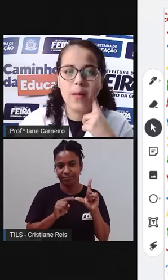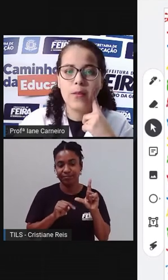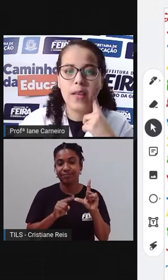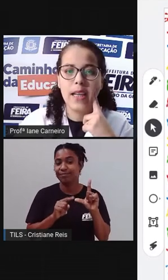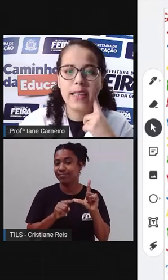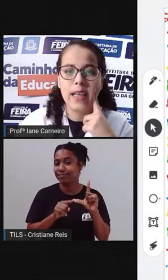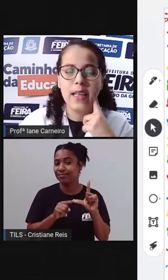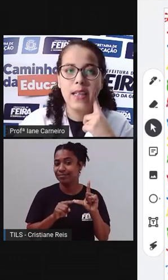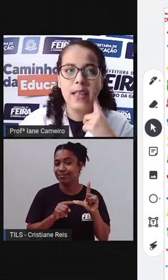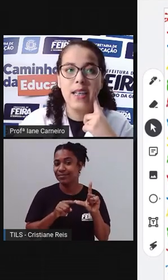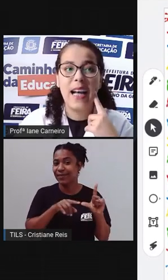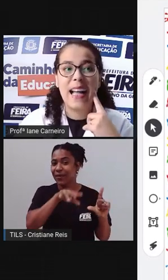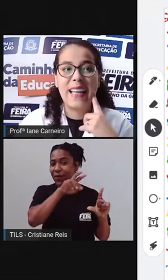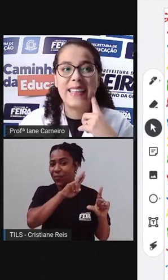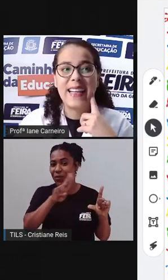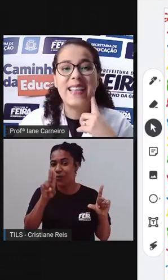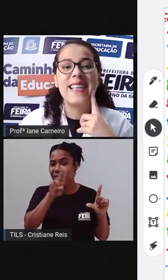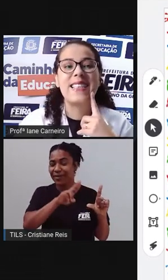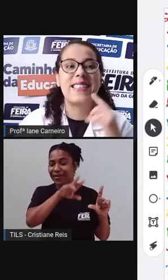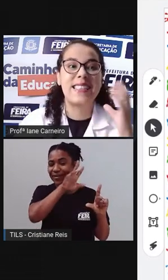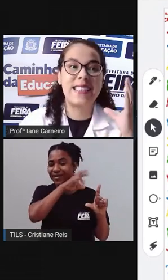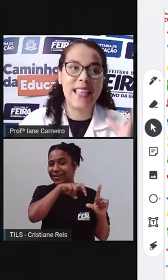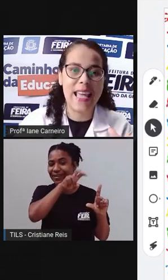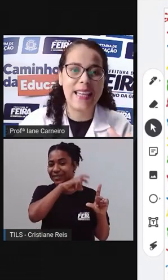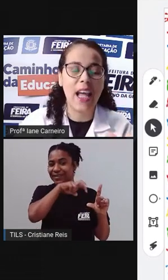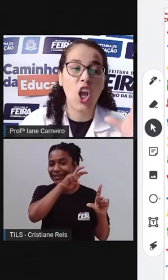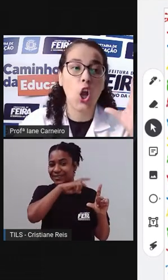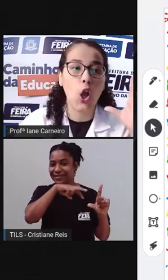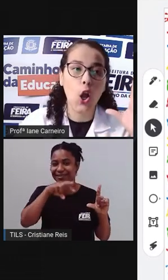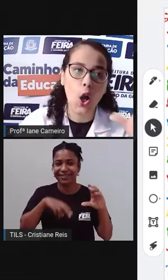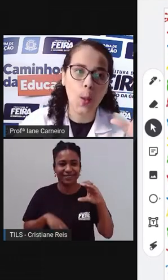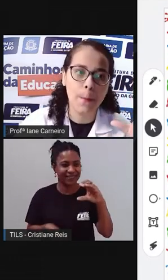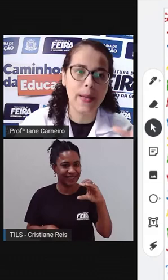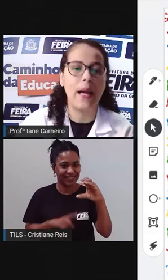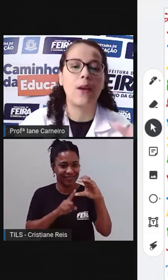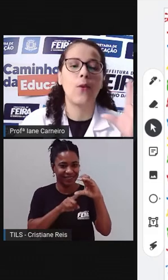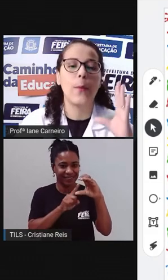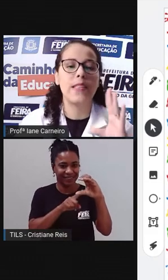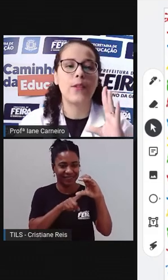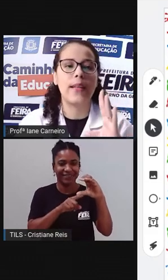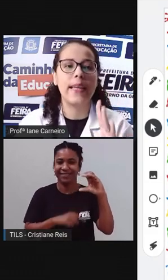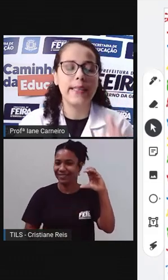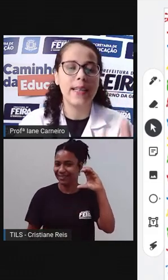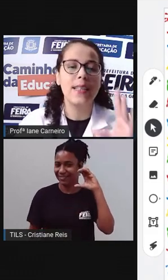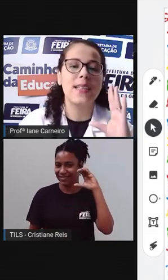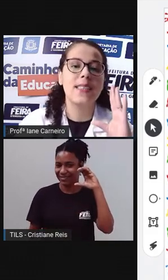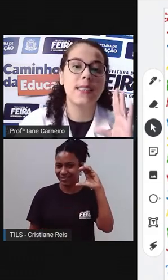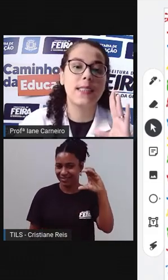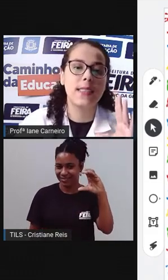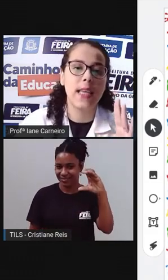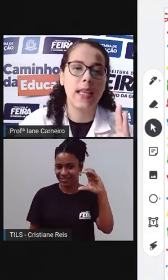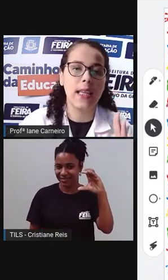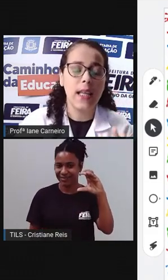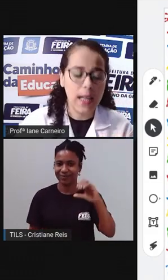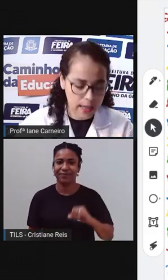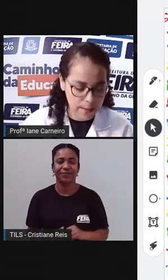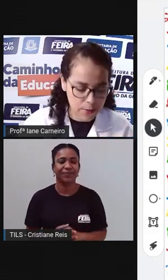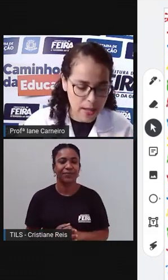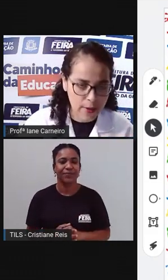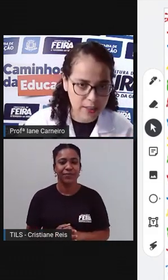a cobra, começa com que letra? A letra C, né? Cobra. Começa com a letra C.